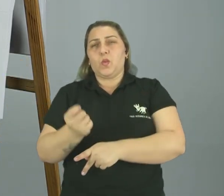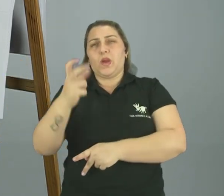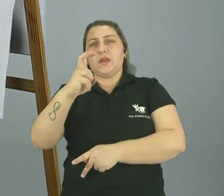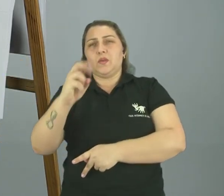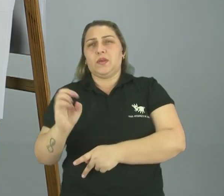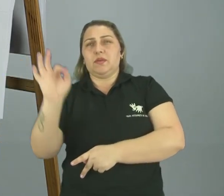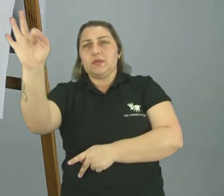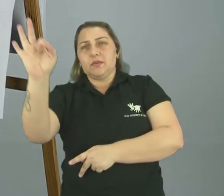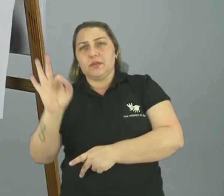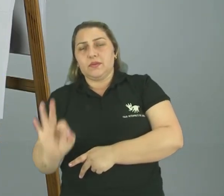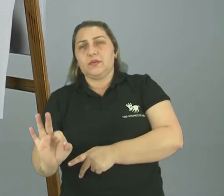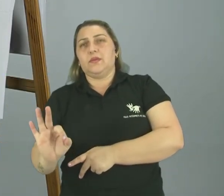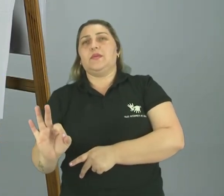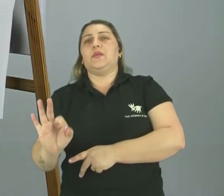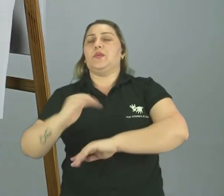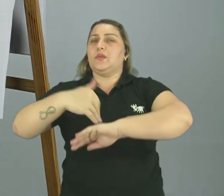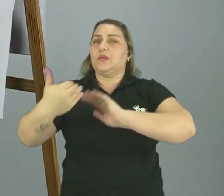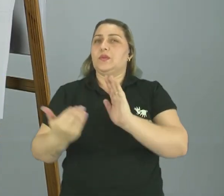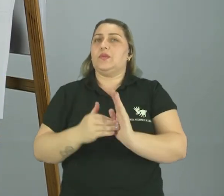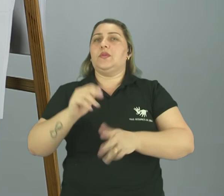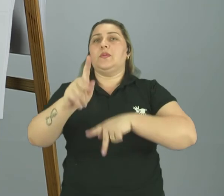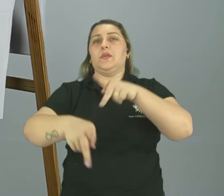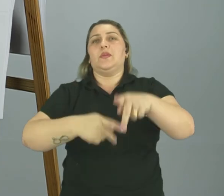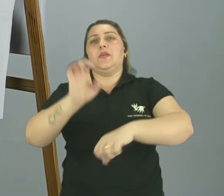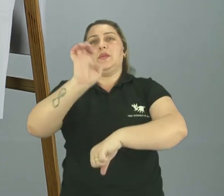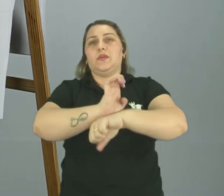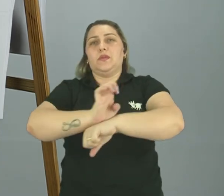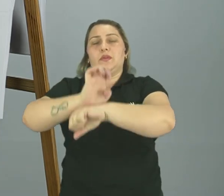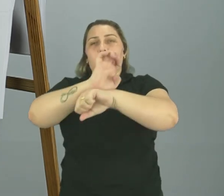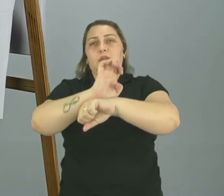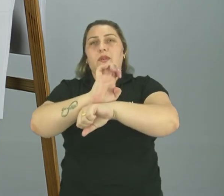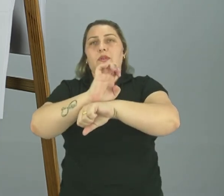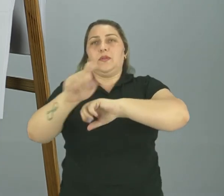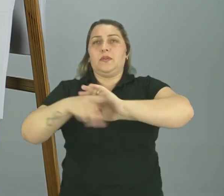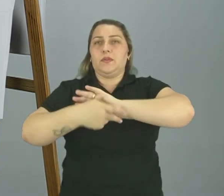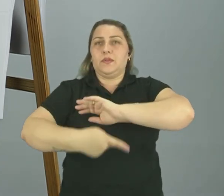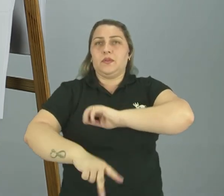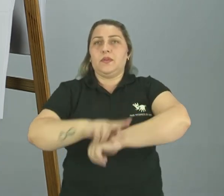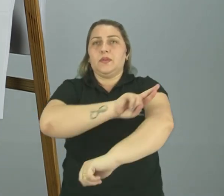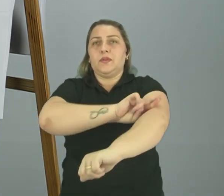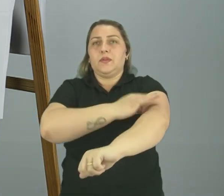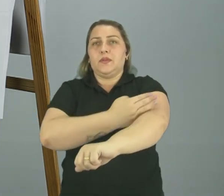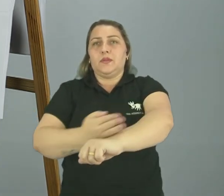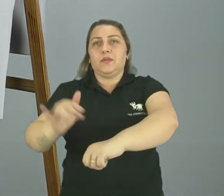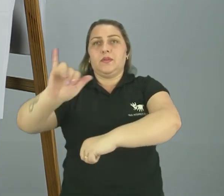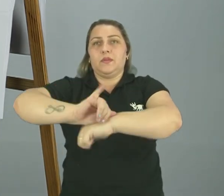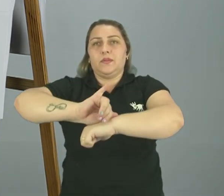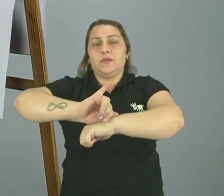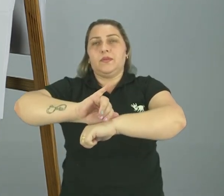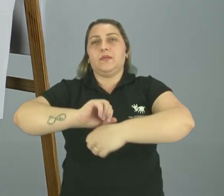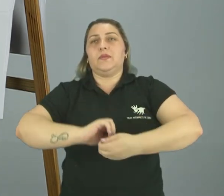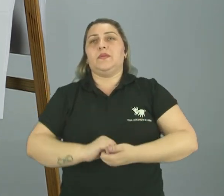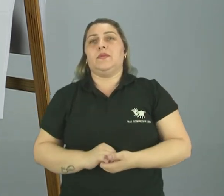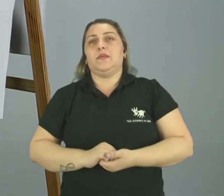50% De toda a população Do estado Concentra-se Na capital Rio Branco